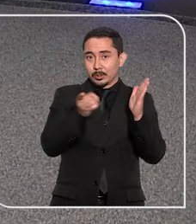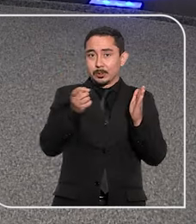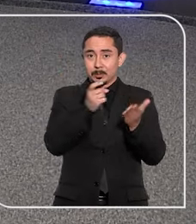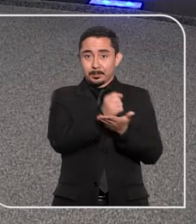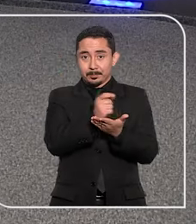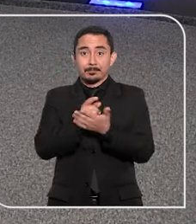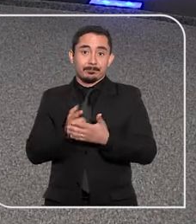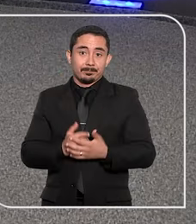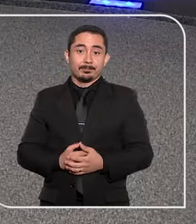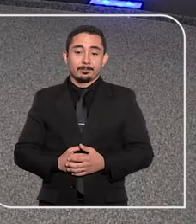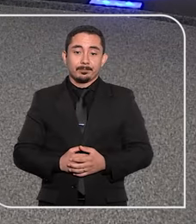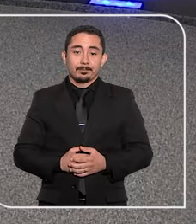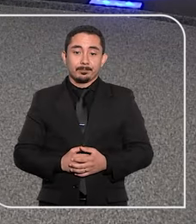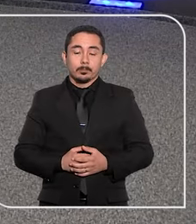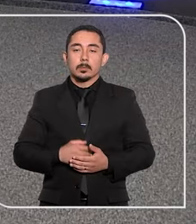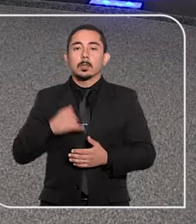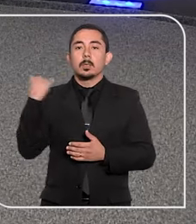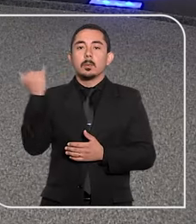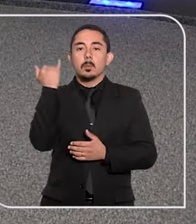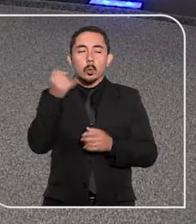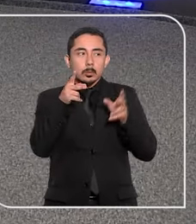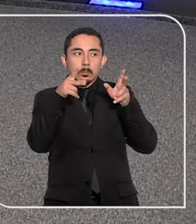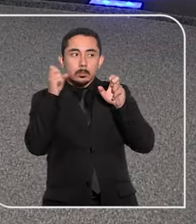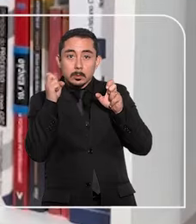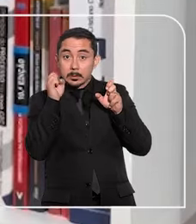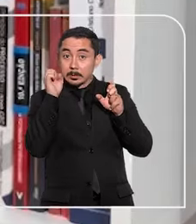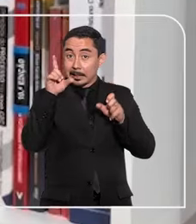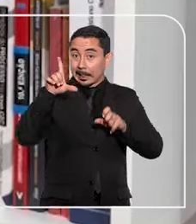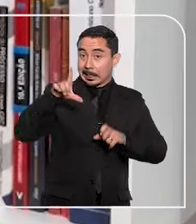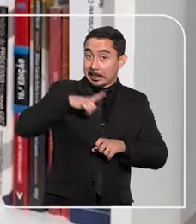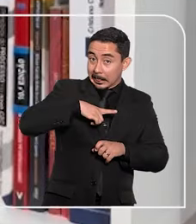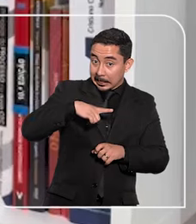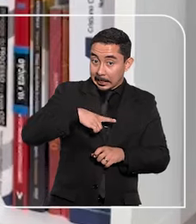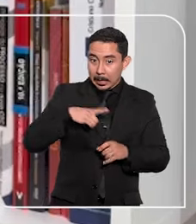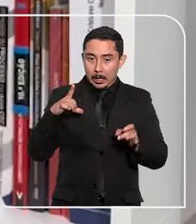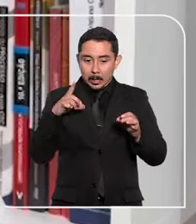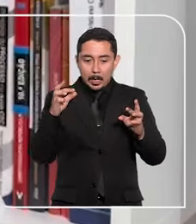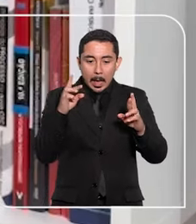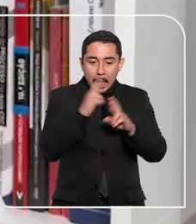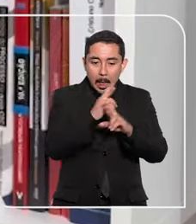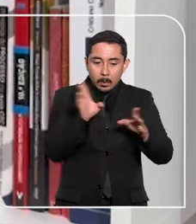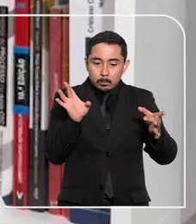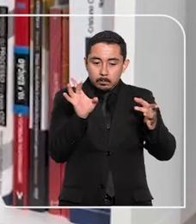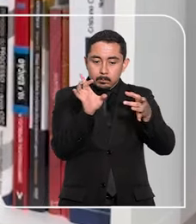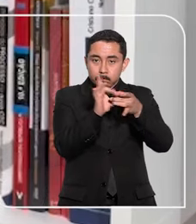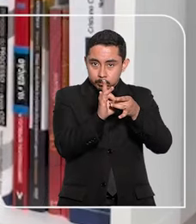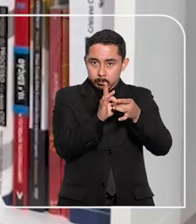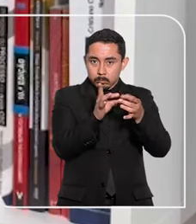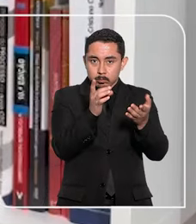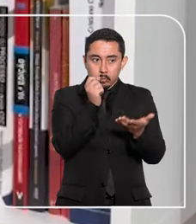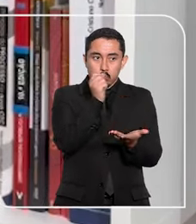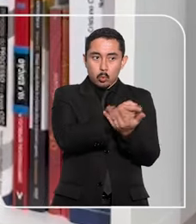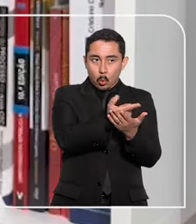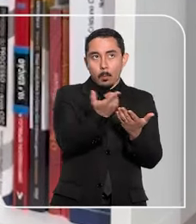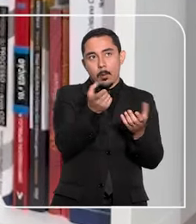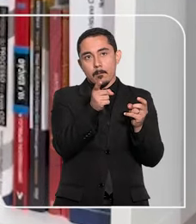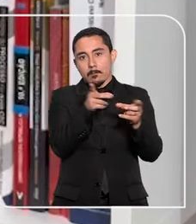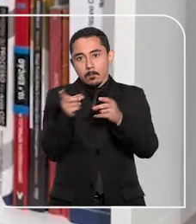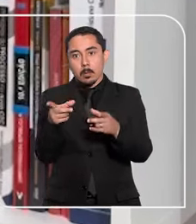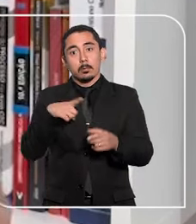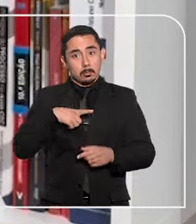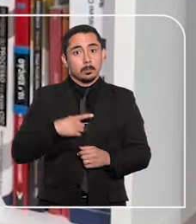do consumidor. É importante observar que existe uma relação de consumo e